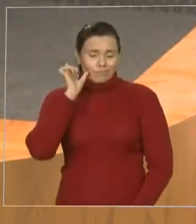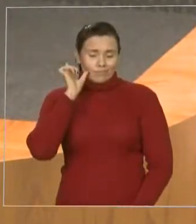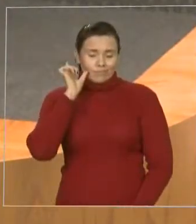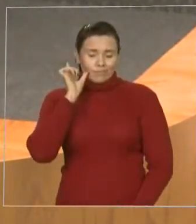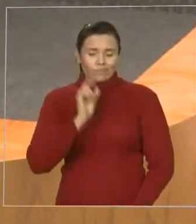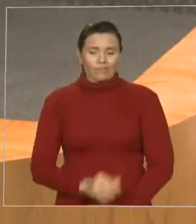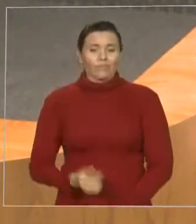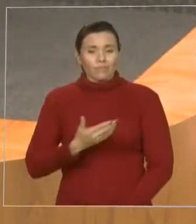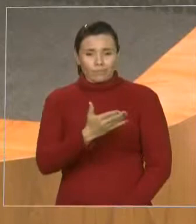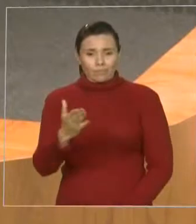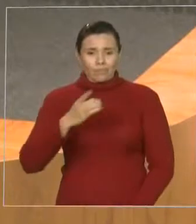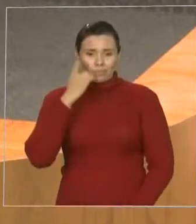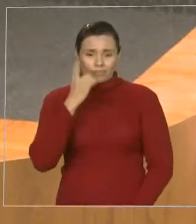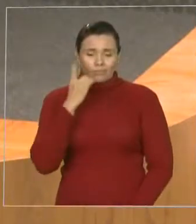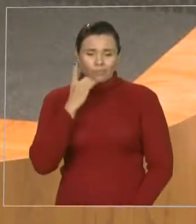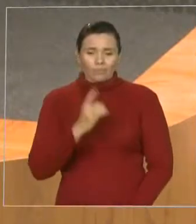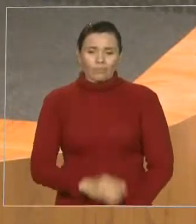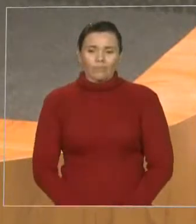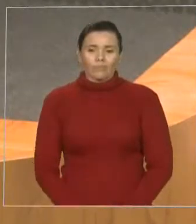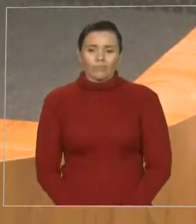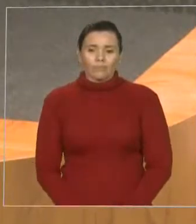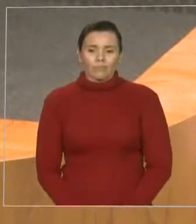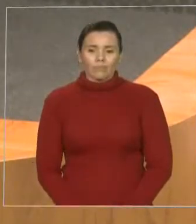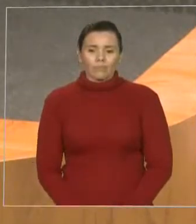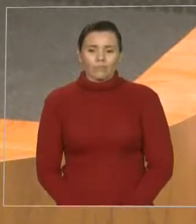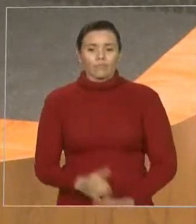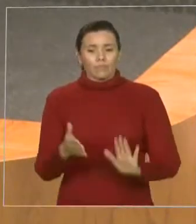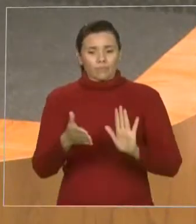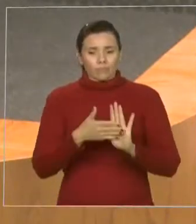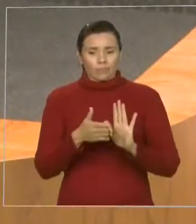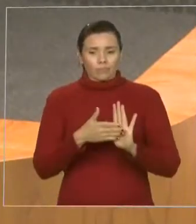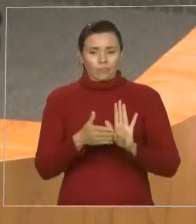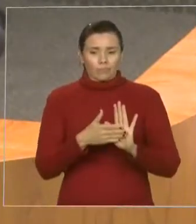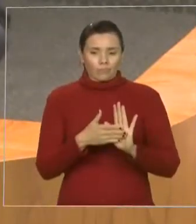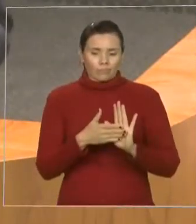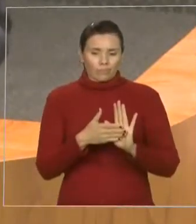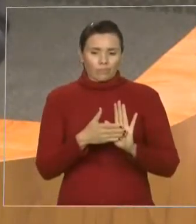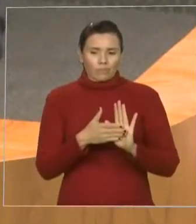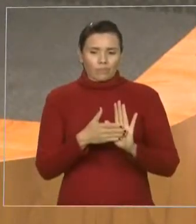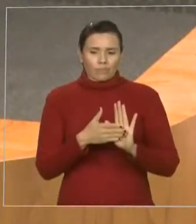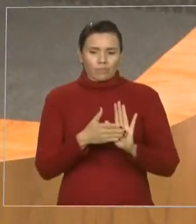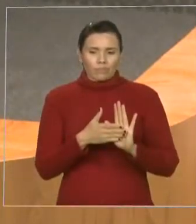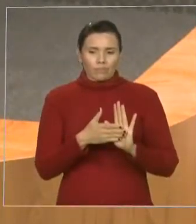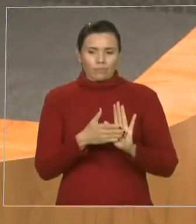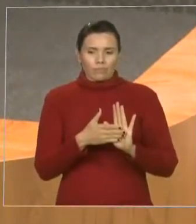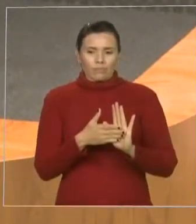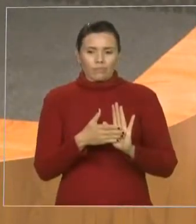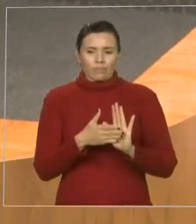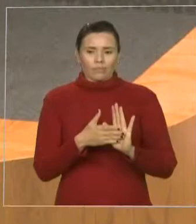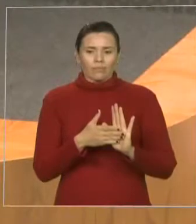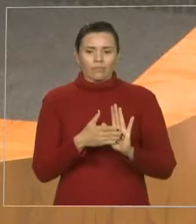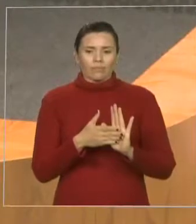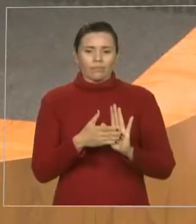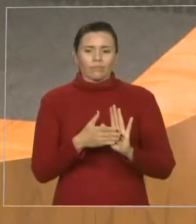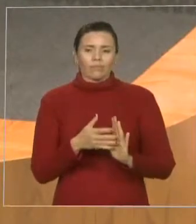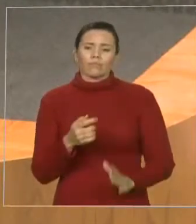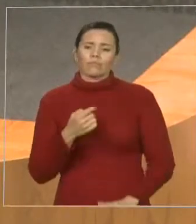desta importante iniciativa, ela simboliza o fortalecimento dos